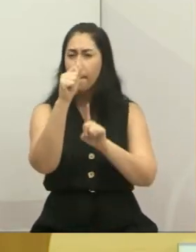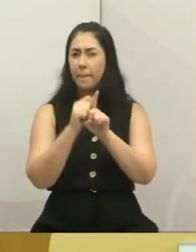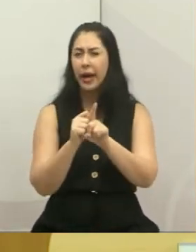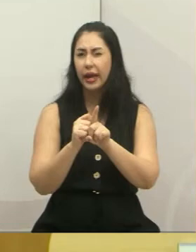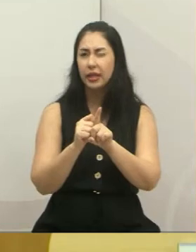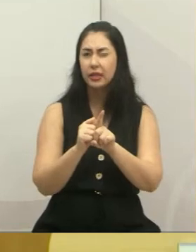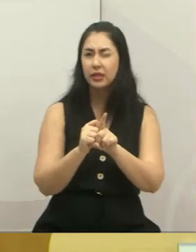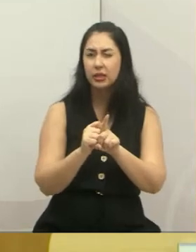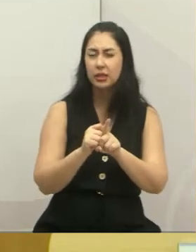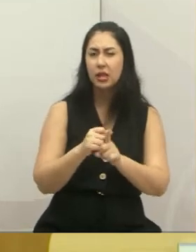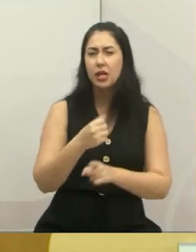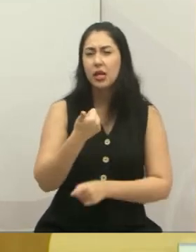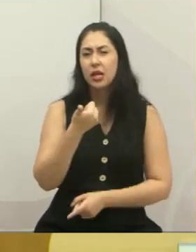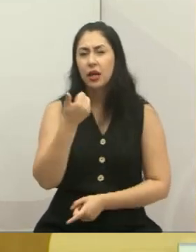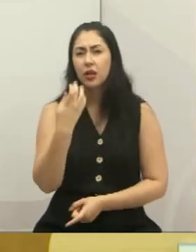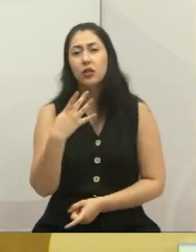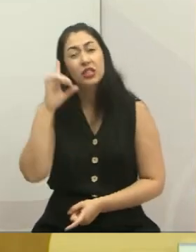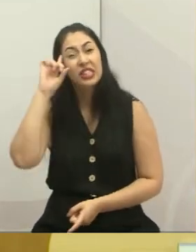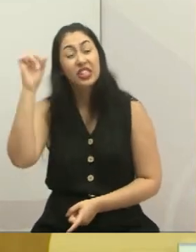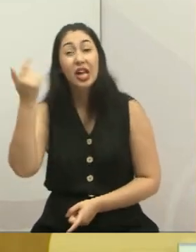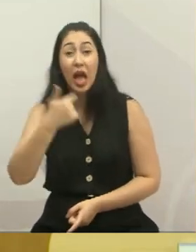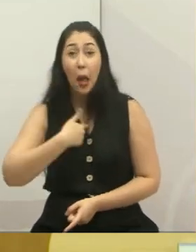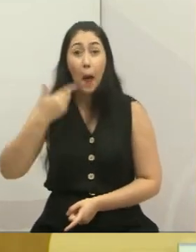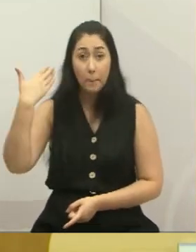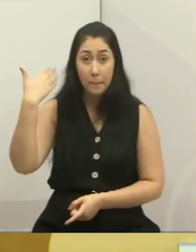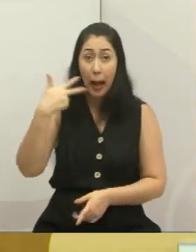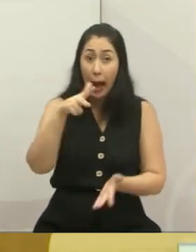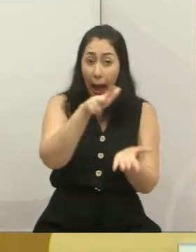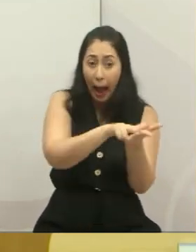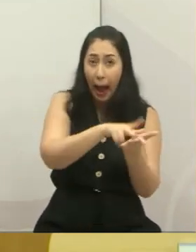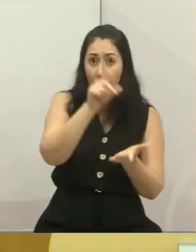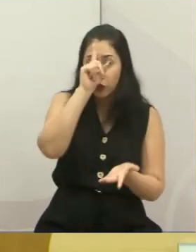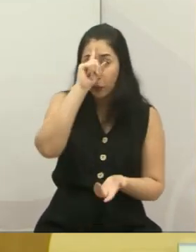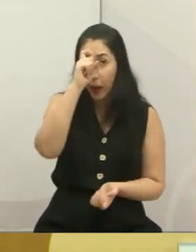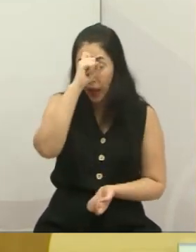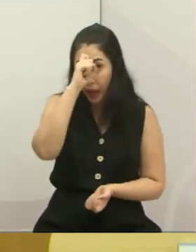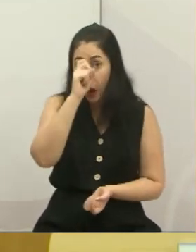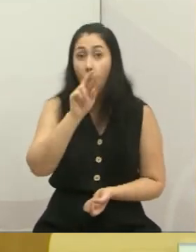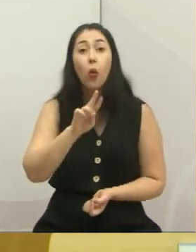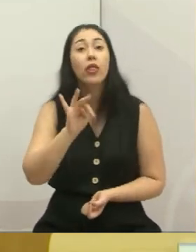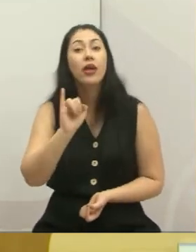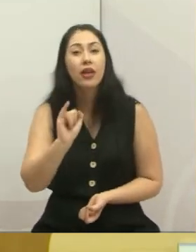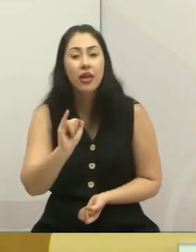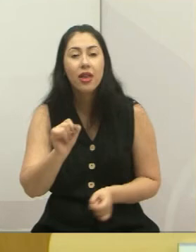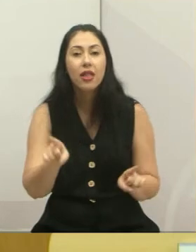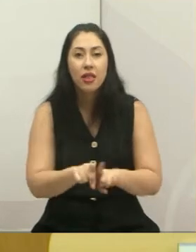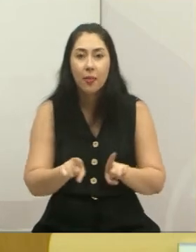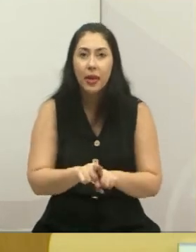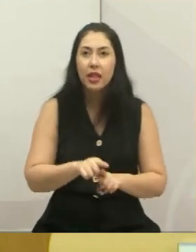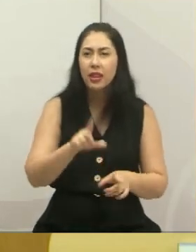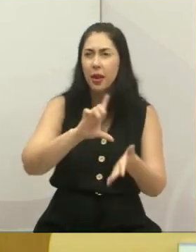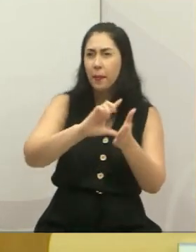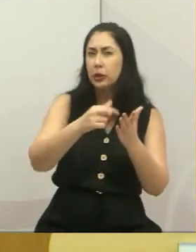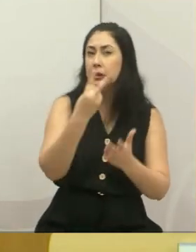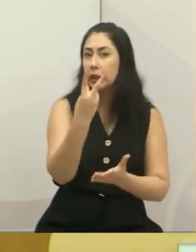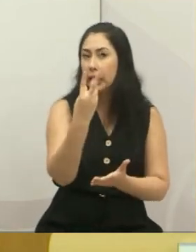dias que eu fiquei internado e eu fiquei quatro dias na UTI e três dias na enfermaria.